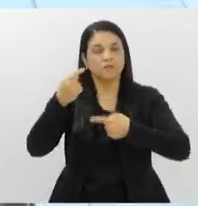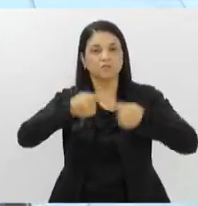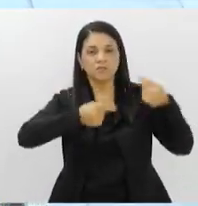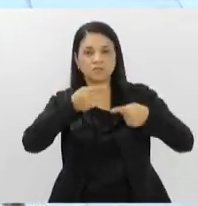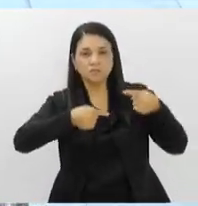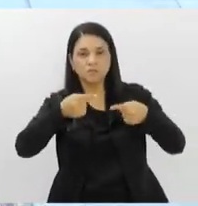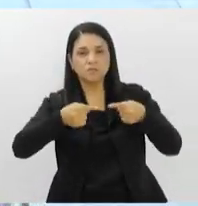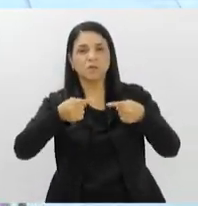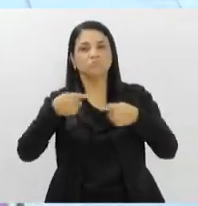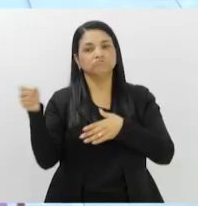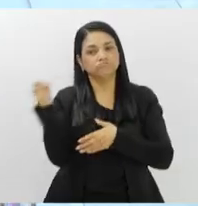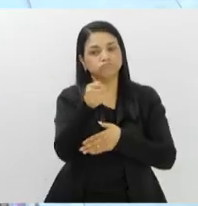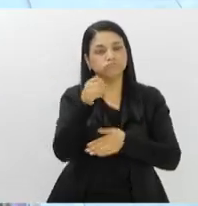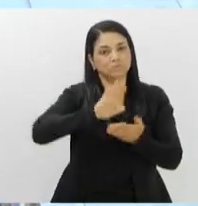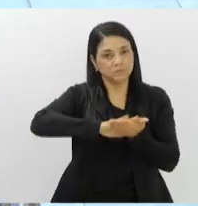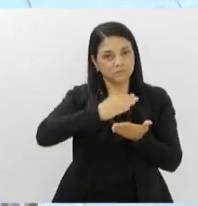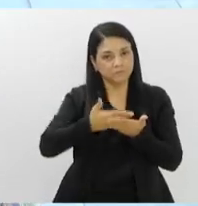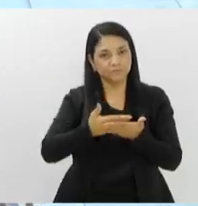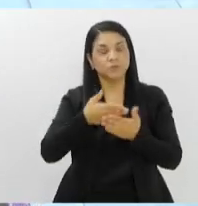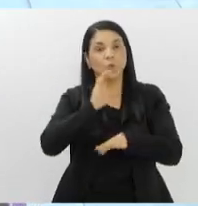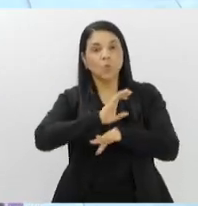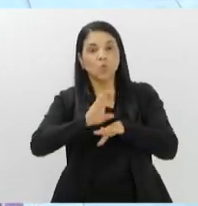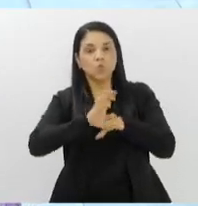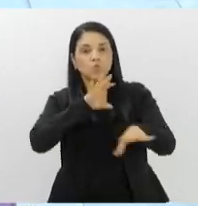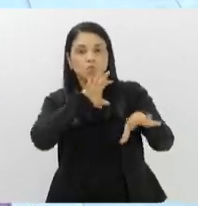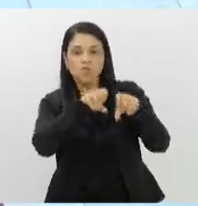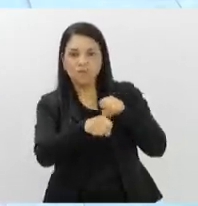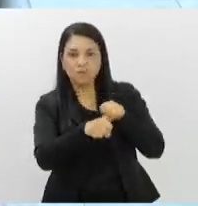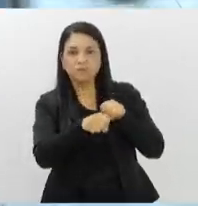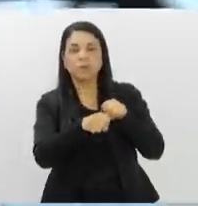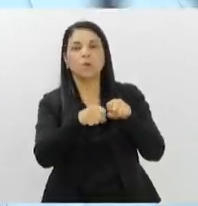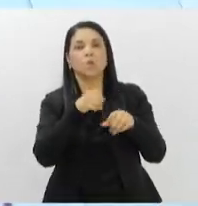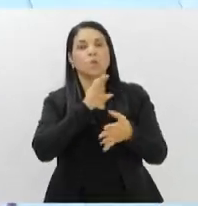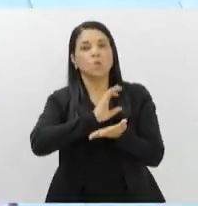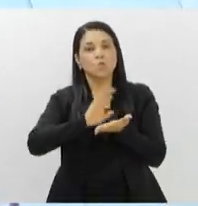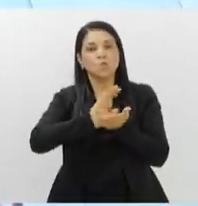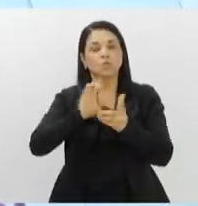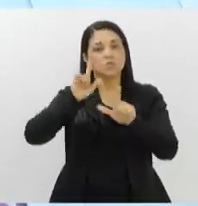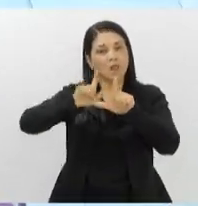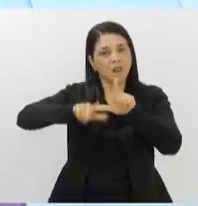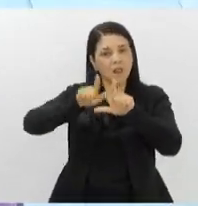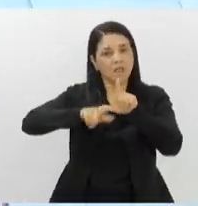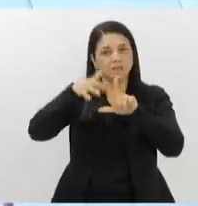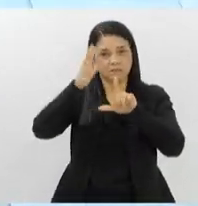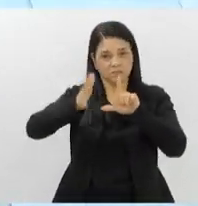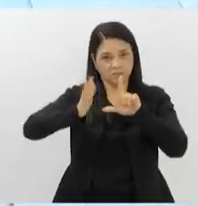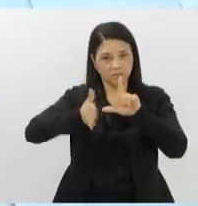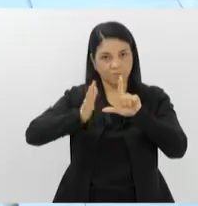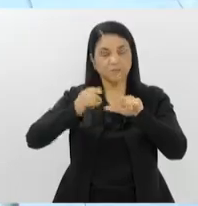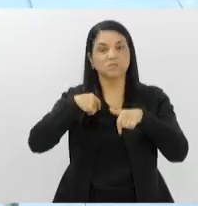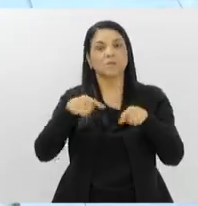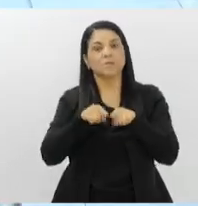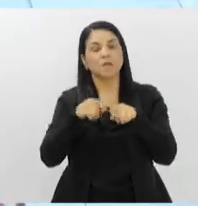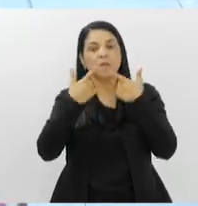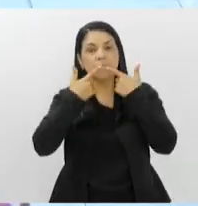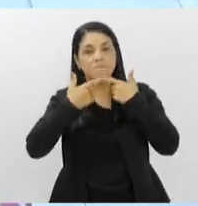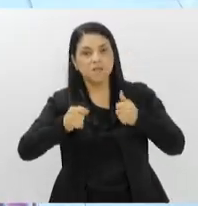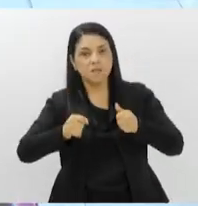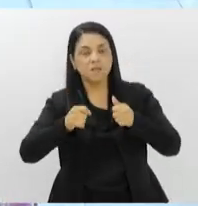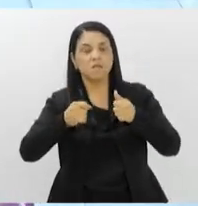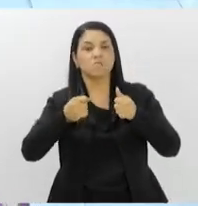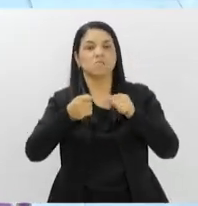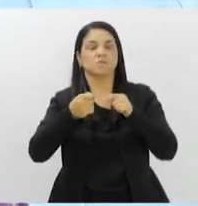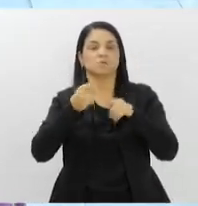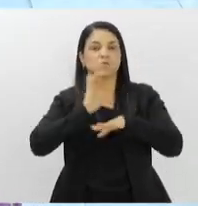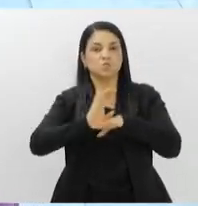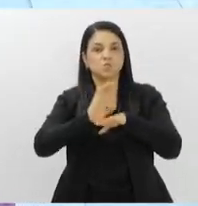da presença do tradutor e intérprete, dos cursos de formação, o curso de Letras Libras, o curso de Bilingue de Pedagogia do Instituto.